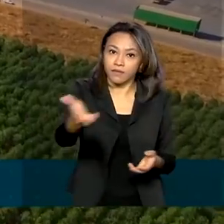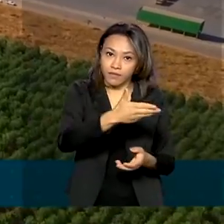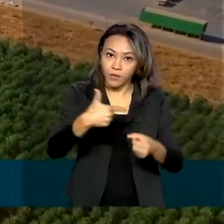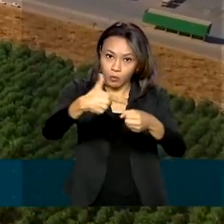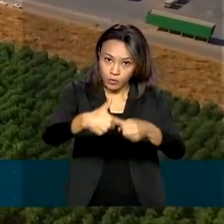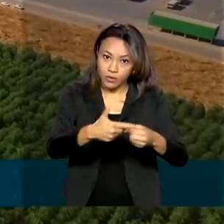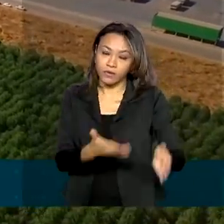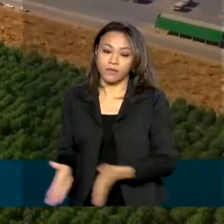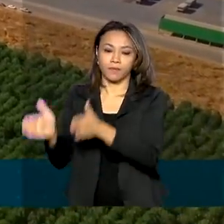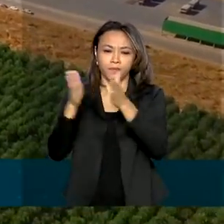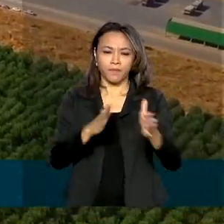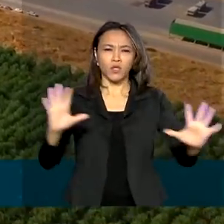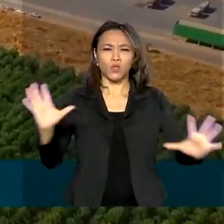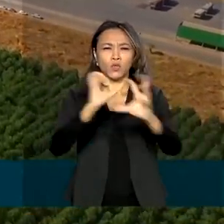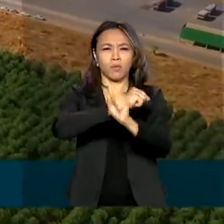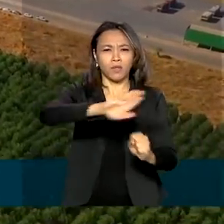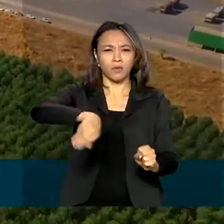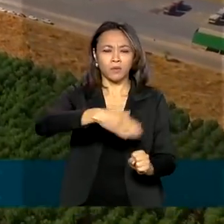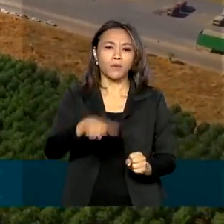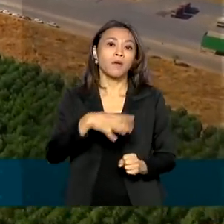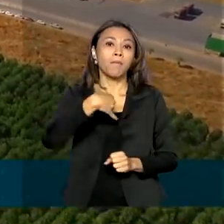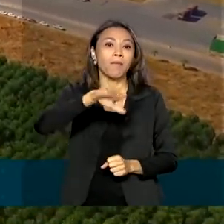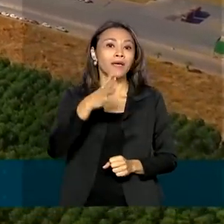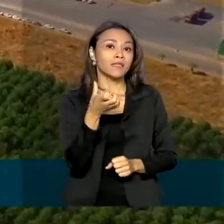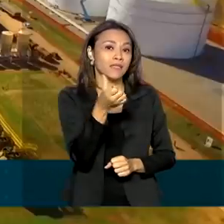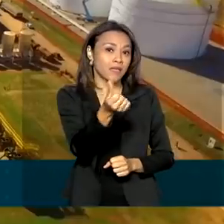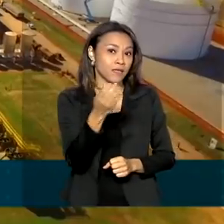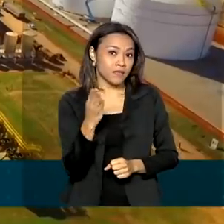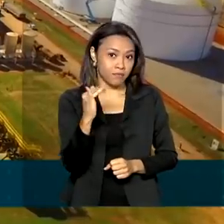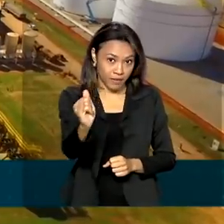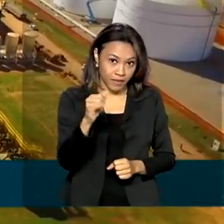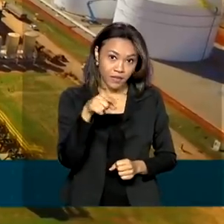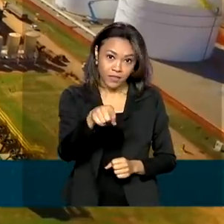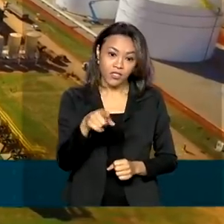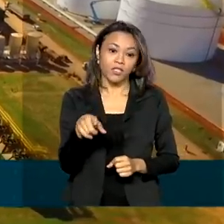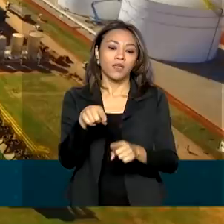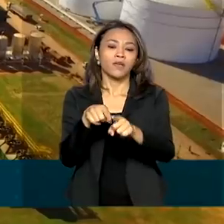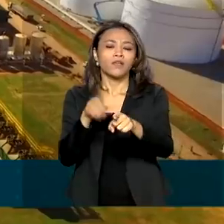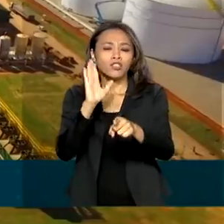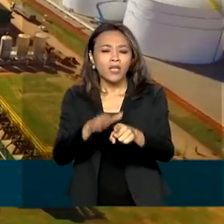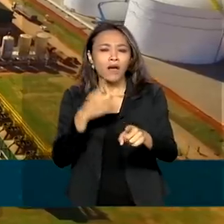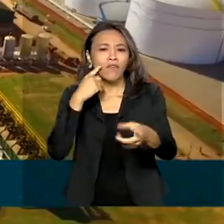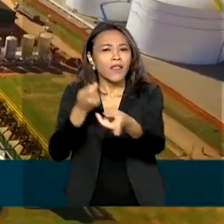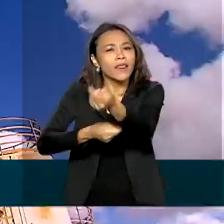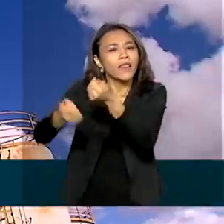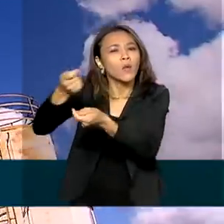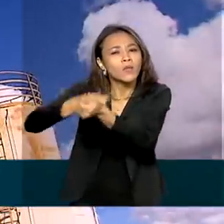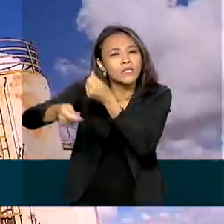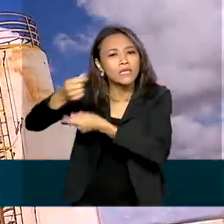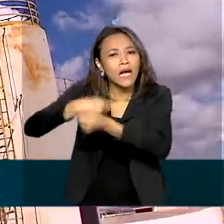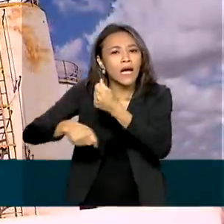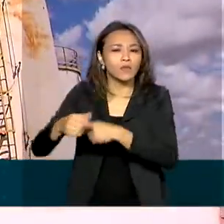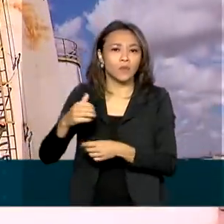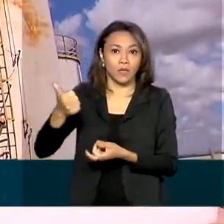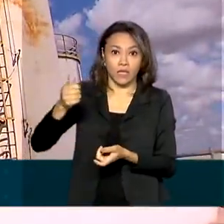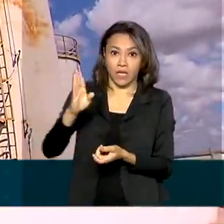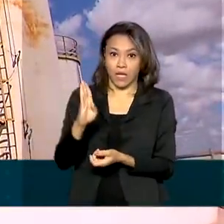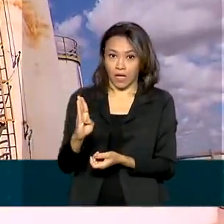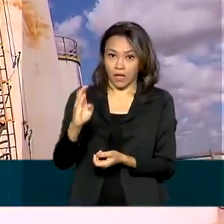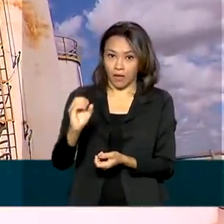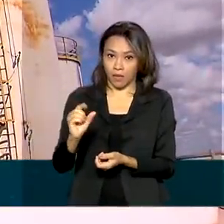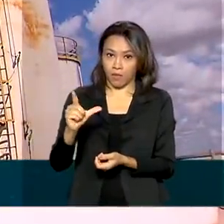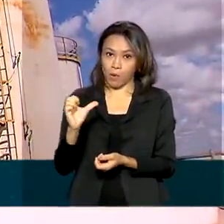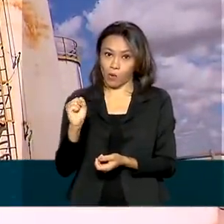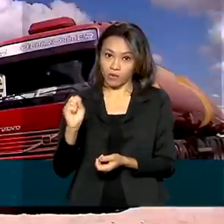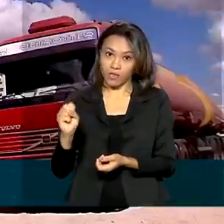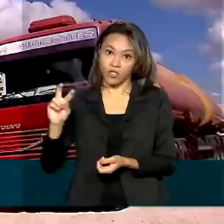neste ano, mais de 6 bilhões de créditos de descarbonização já foram negociados na Bolsa de Valores. Esse número representa